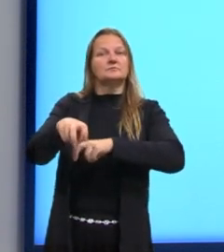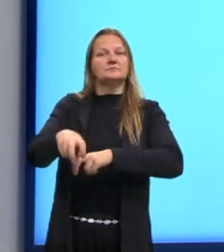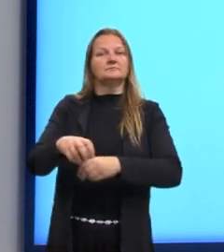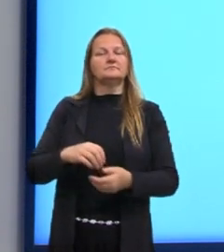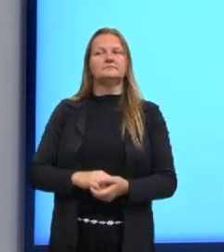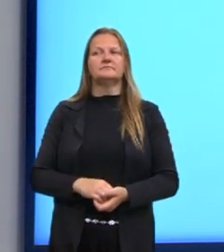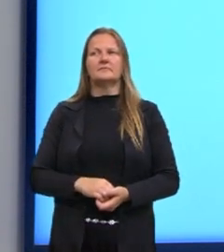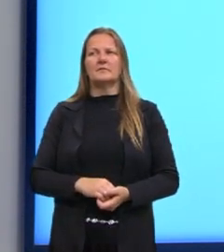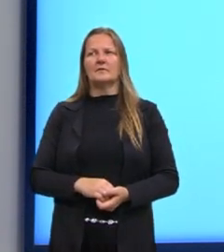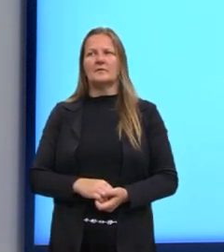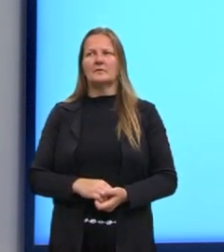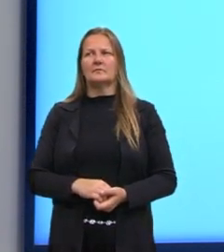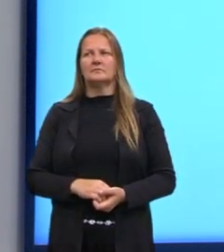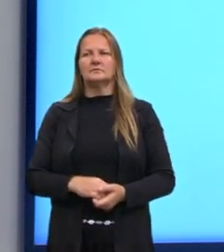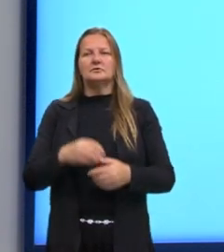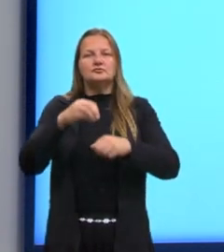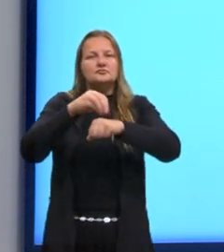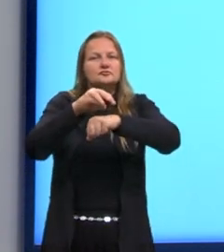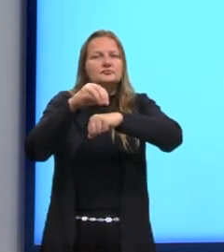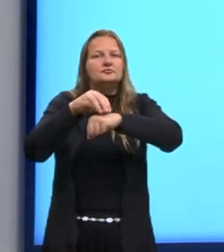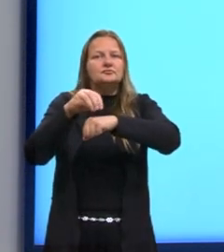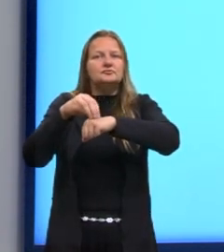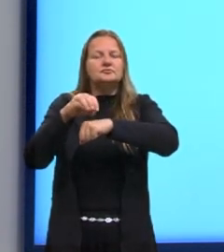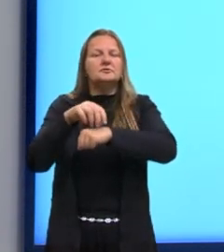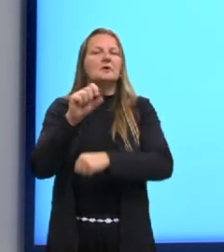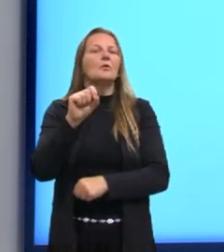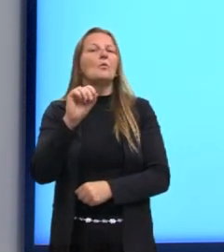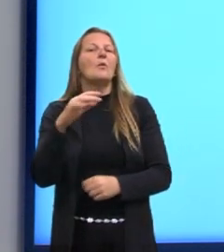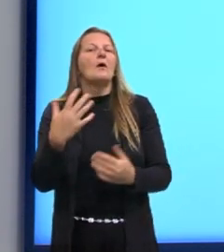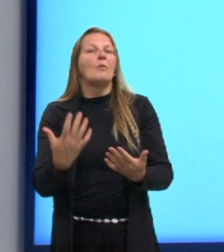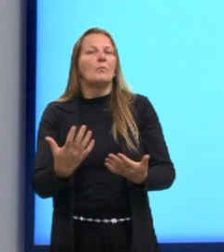Então, essas aqui são dicas. Já sabem qual é?